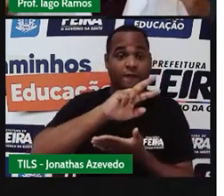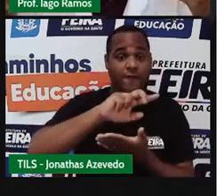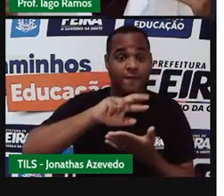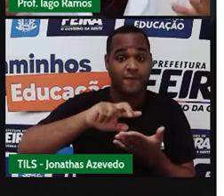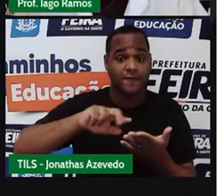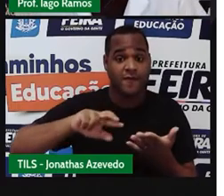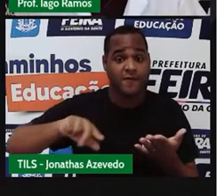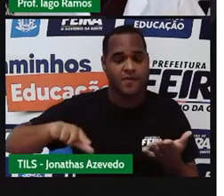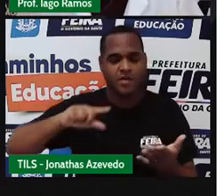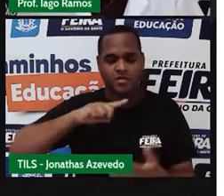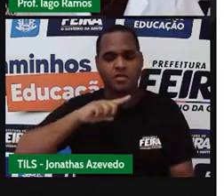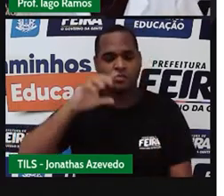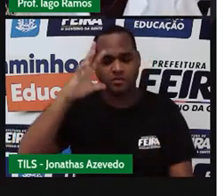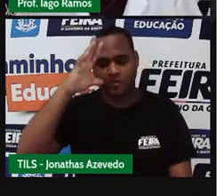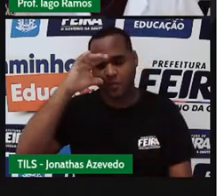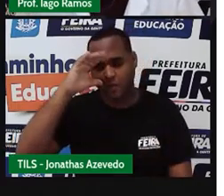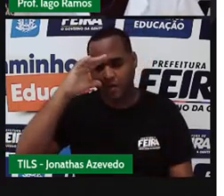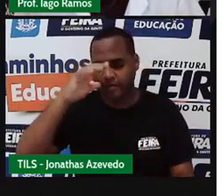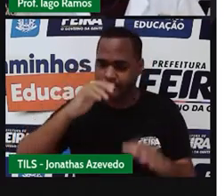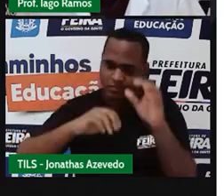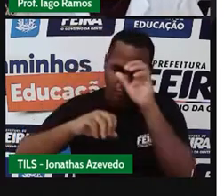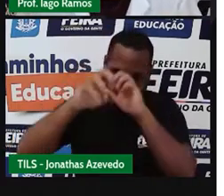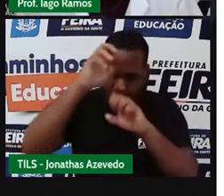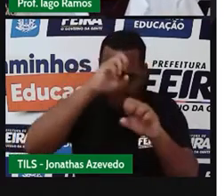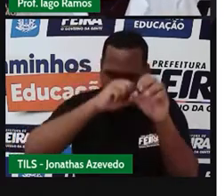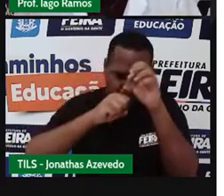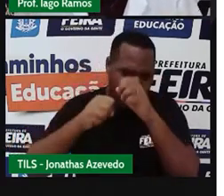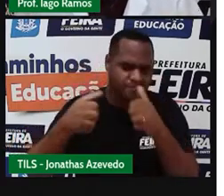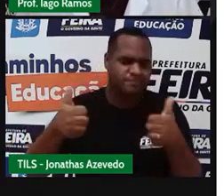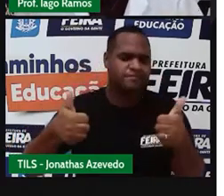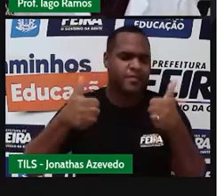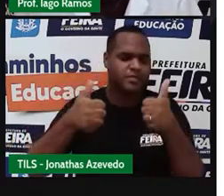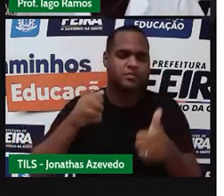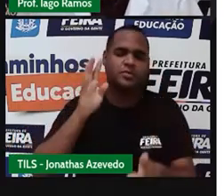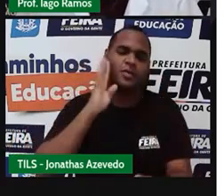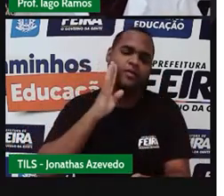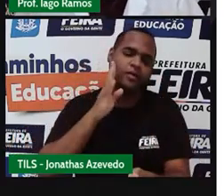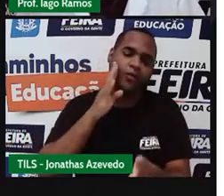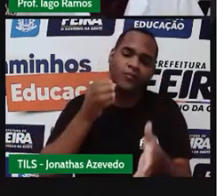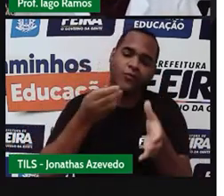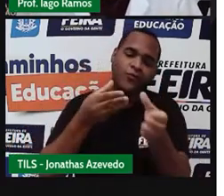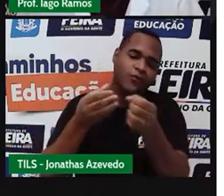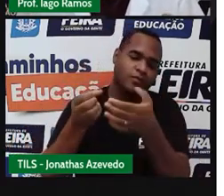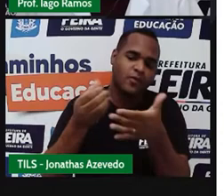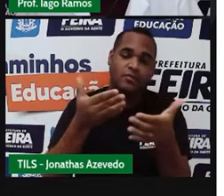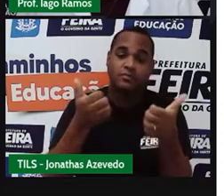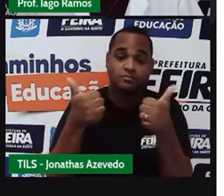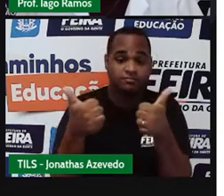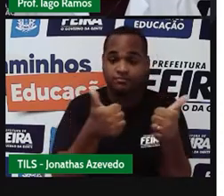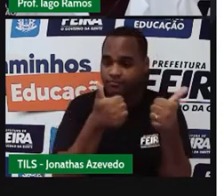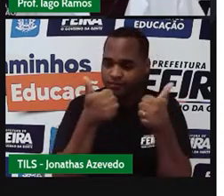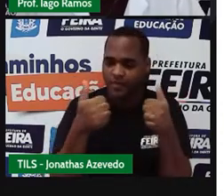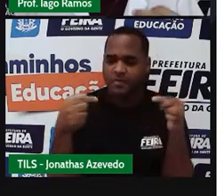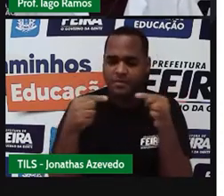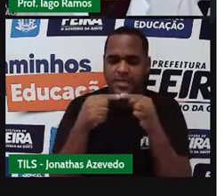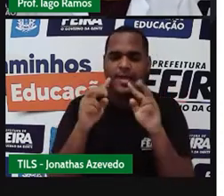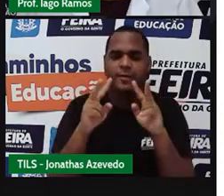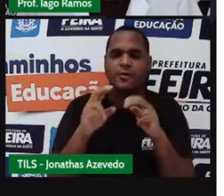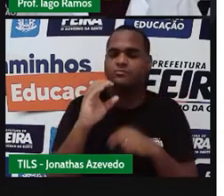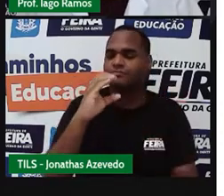cheia de curiosidade, de coisas legais que fazem com que ela seja uma ciência